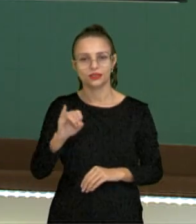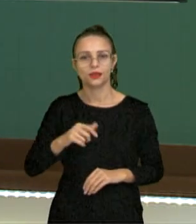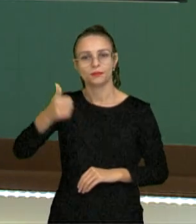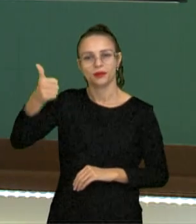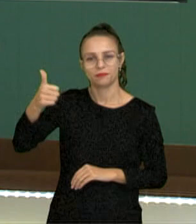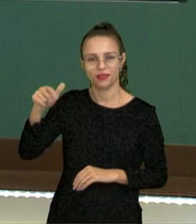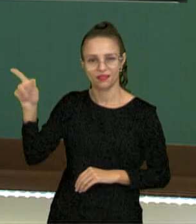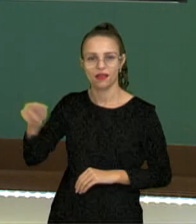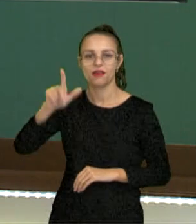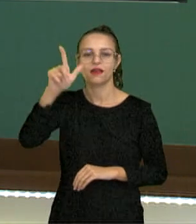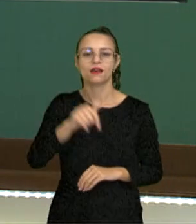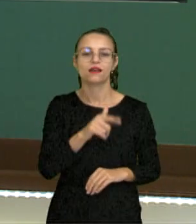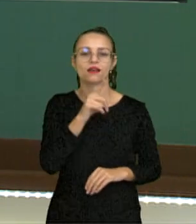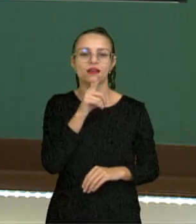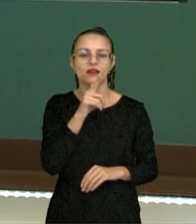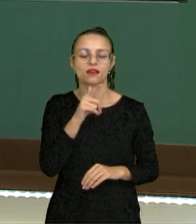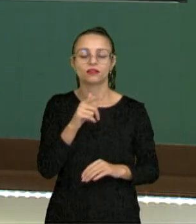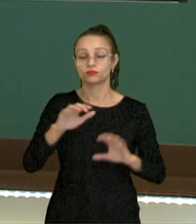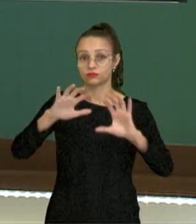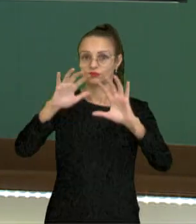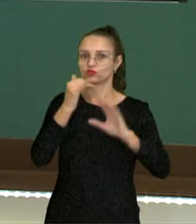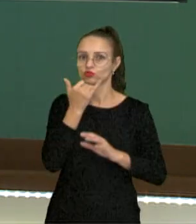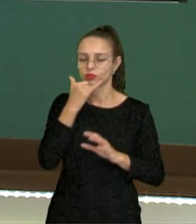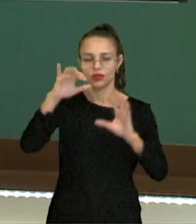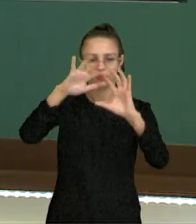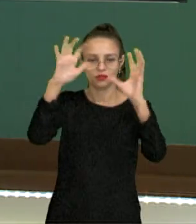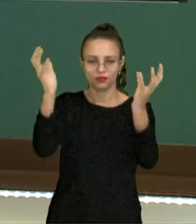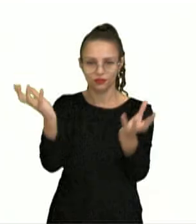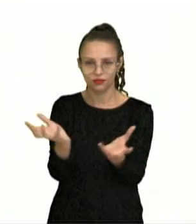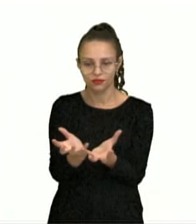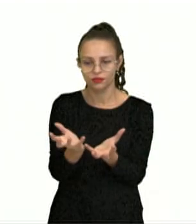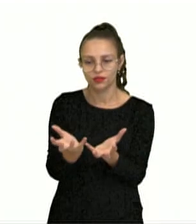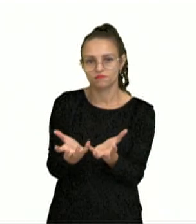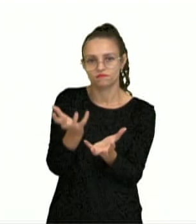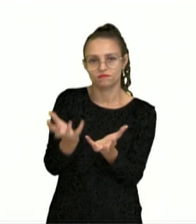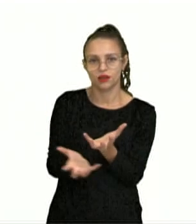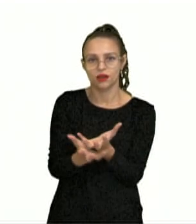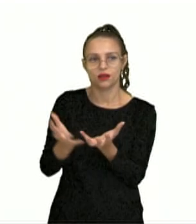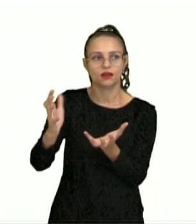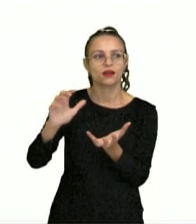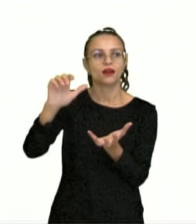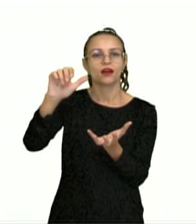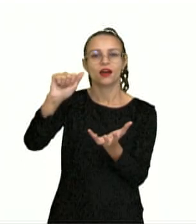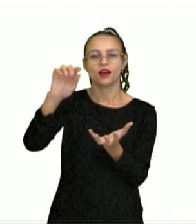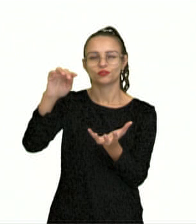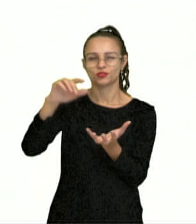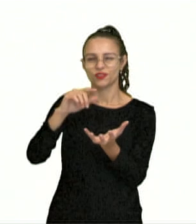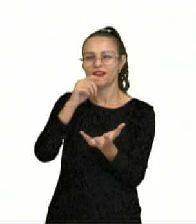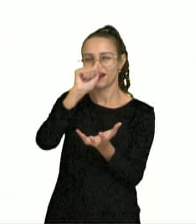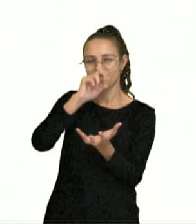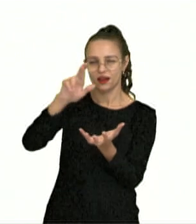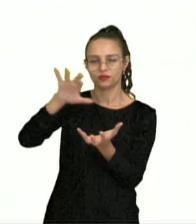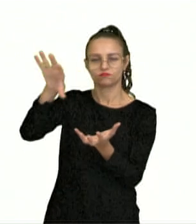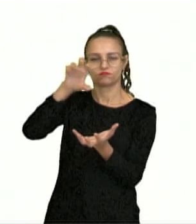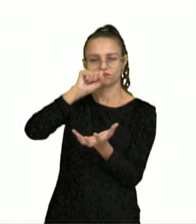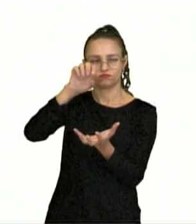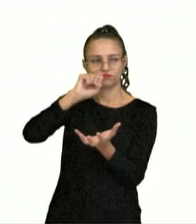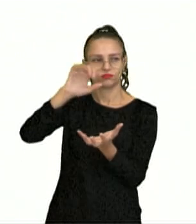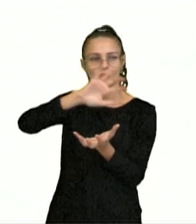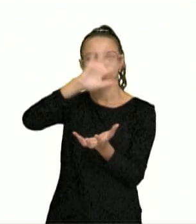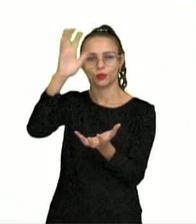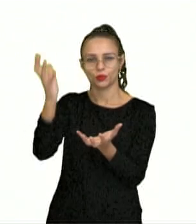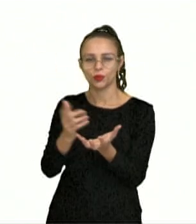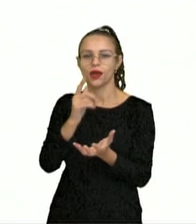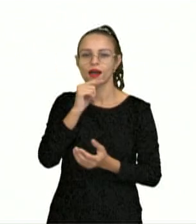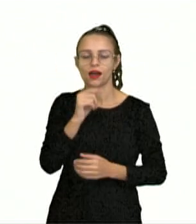litosfera, que é aquilo que me dá sustentação, a atmosfera, que é o ar que respiramos, e a hidrosfera, que é a água que é essencial para a vida,